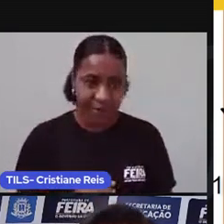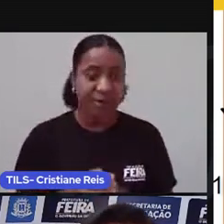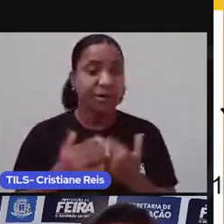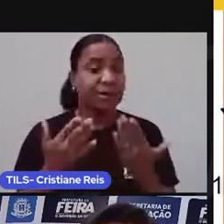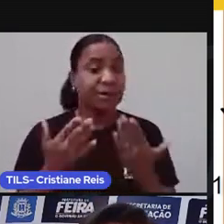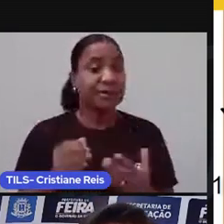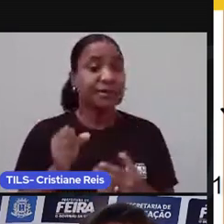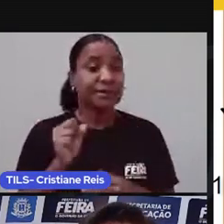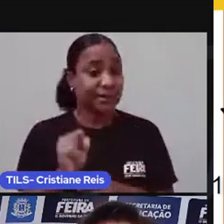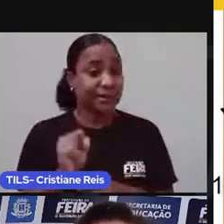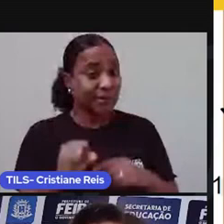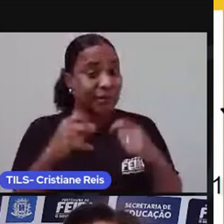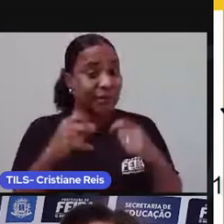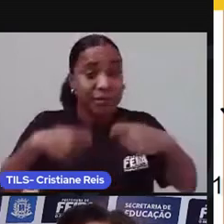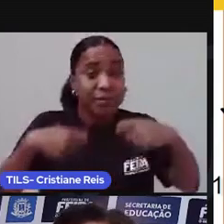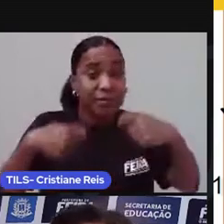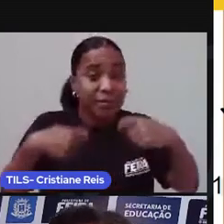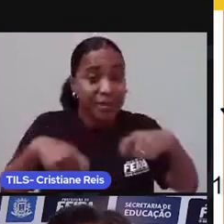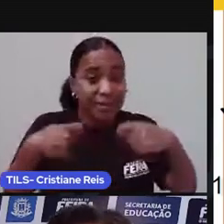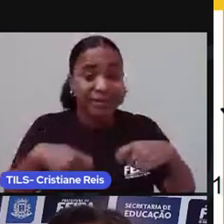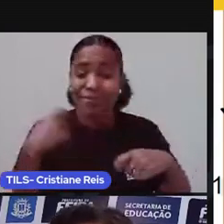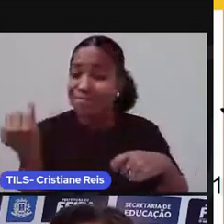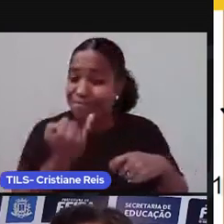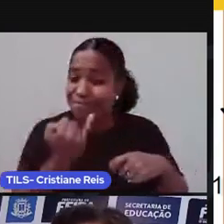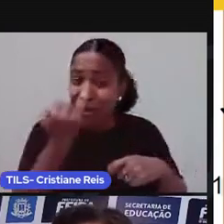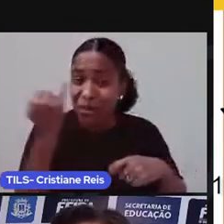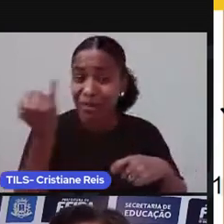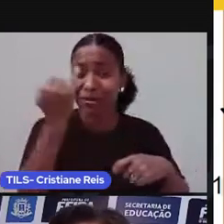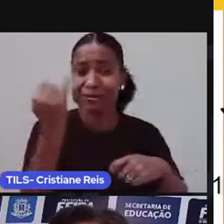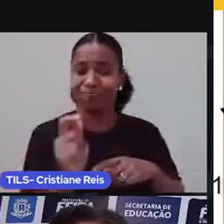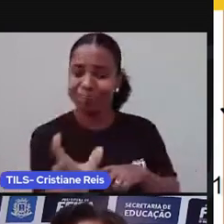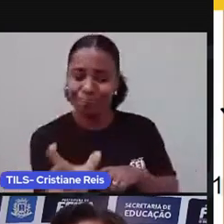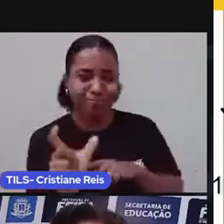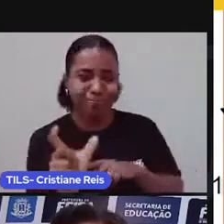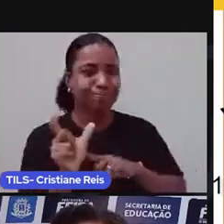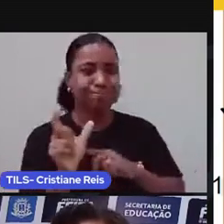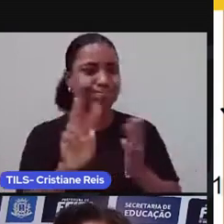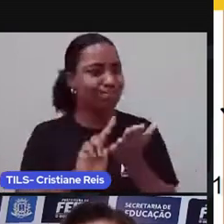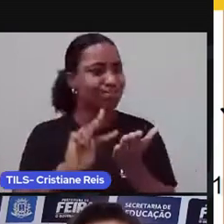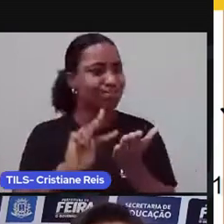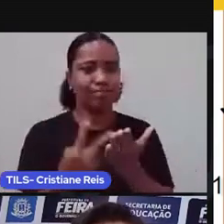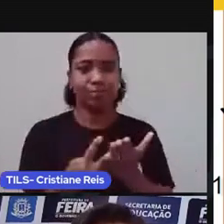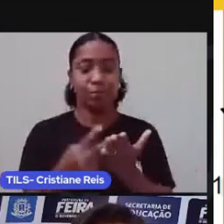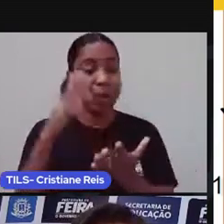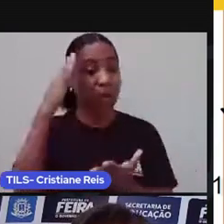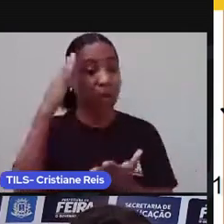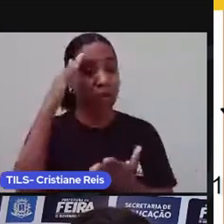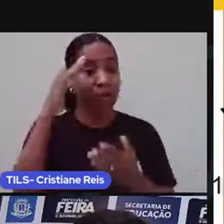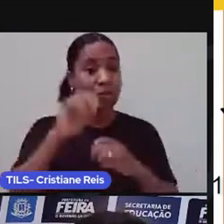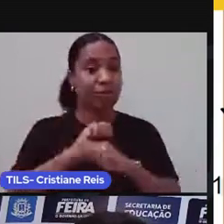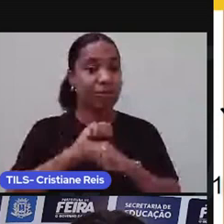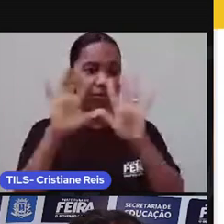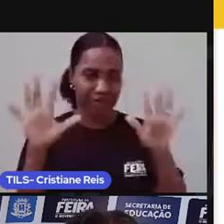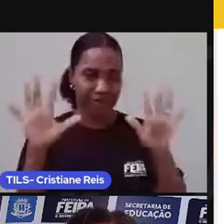você achar necessário que é importante conhecer essas palavras para compreender o texto.